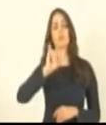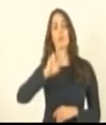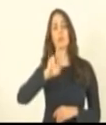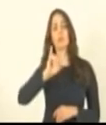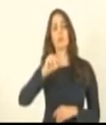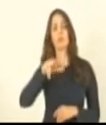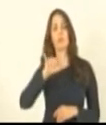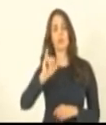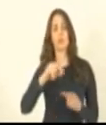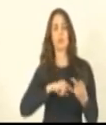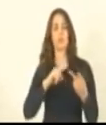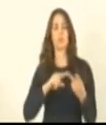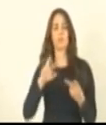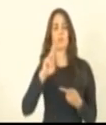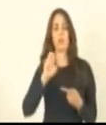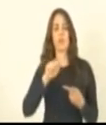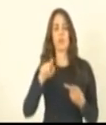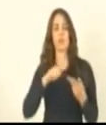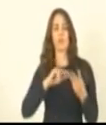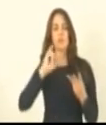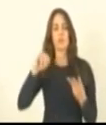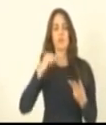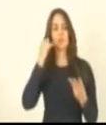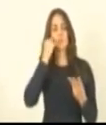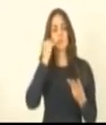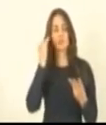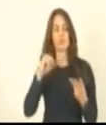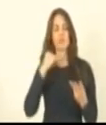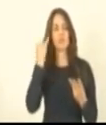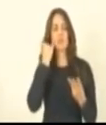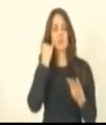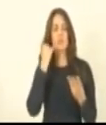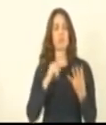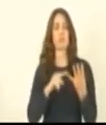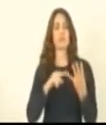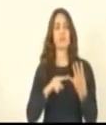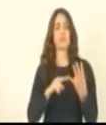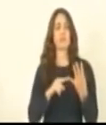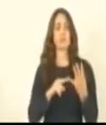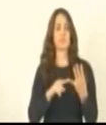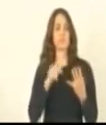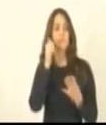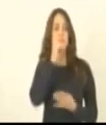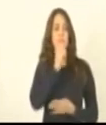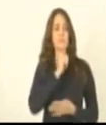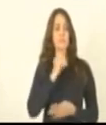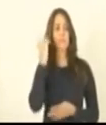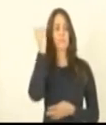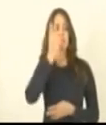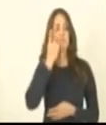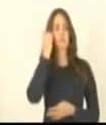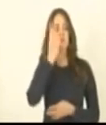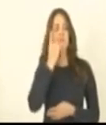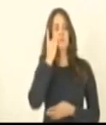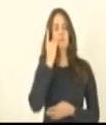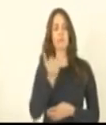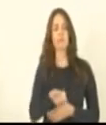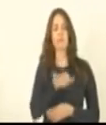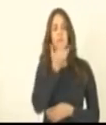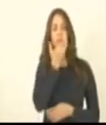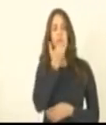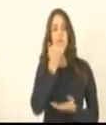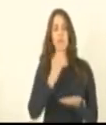Raquel Lessa, Janete de Sá, e a nossa deputada... O copo aqui ao lado,